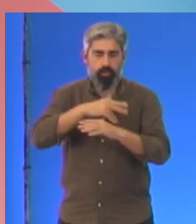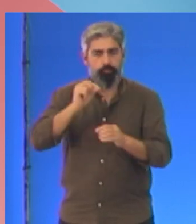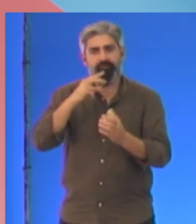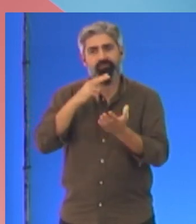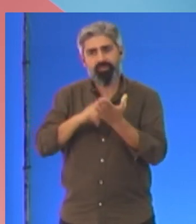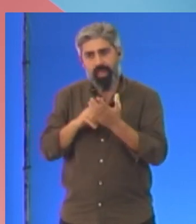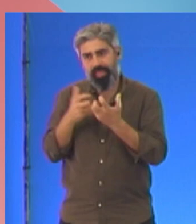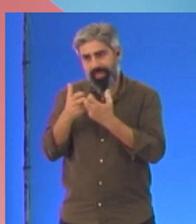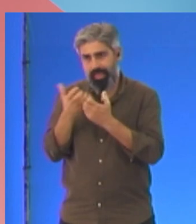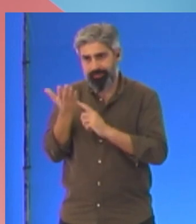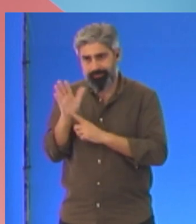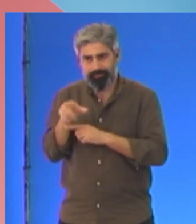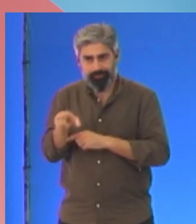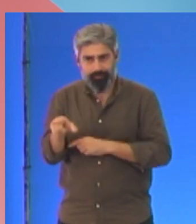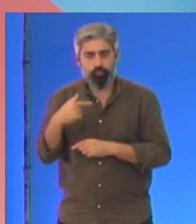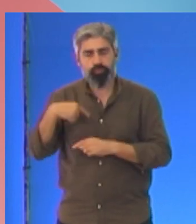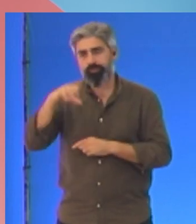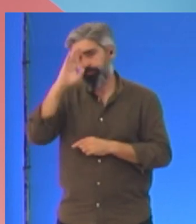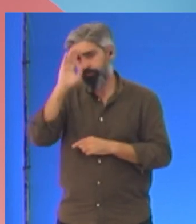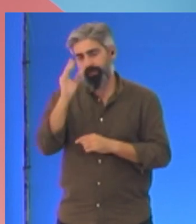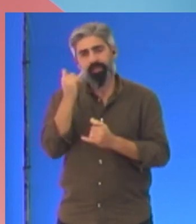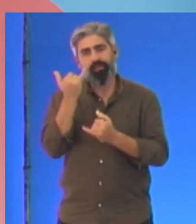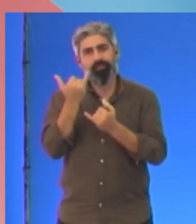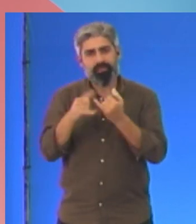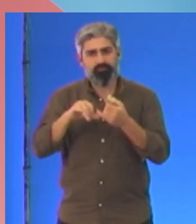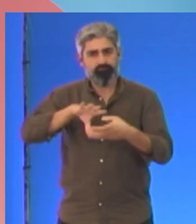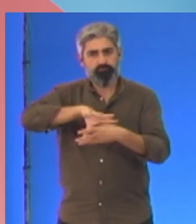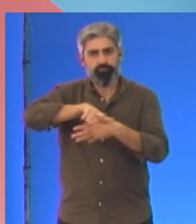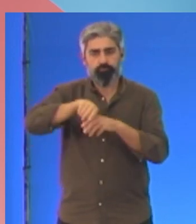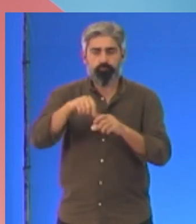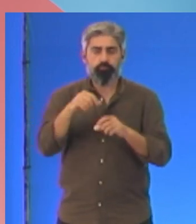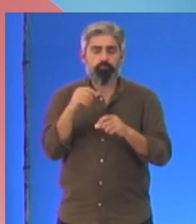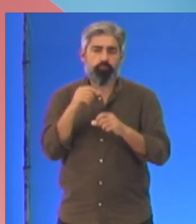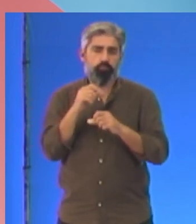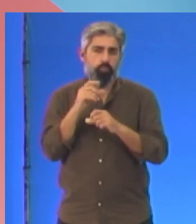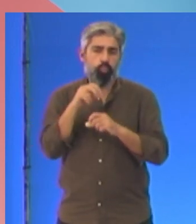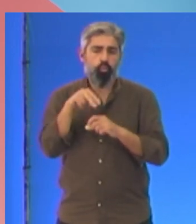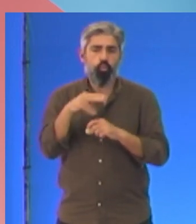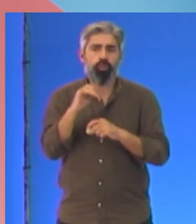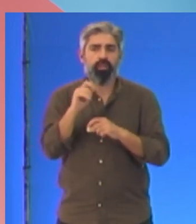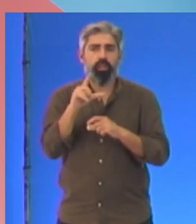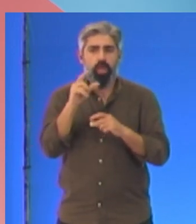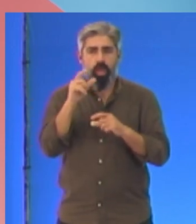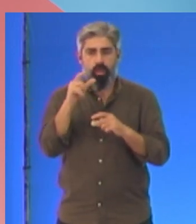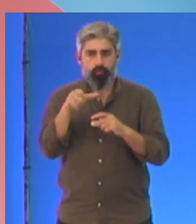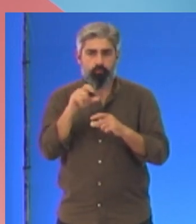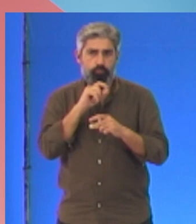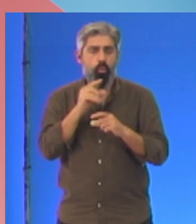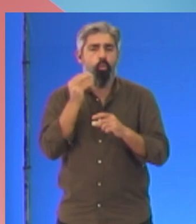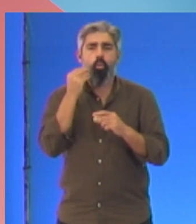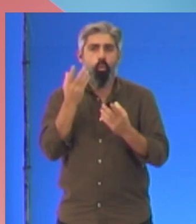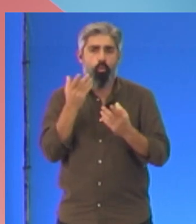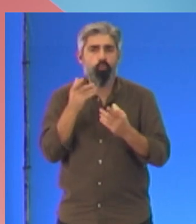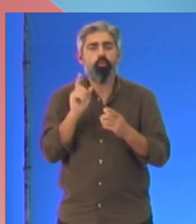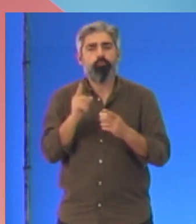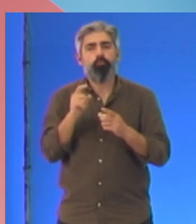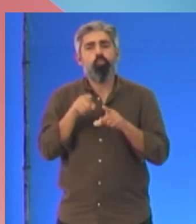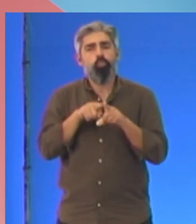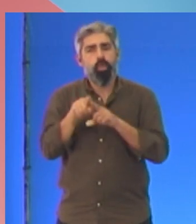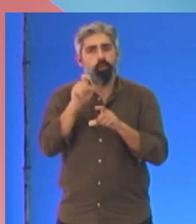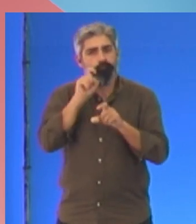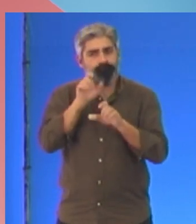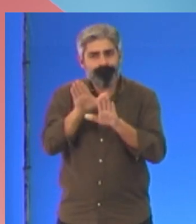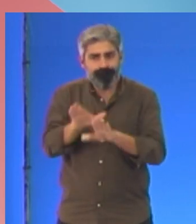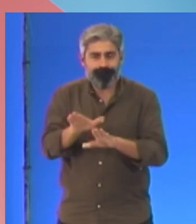caso das guerras. Sabemos que o risco de extermínio nuclear só pode ser enfrentado com políticas de contenção e